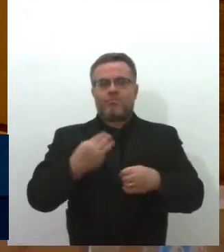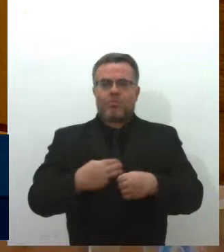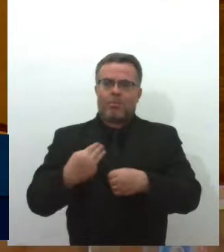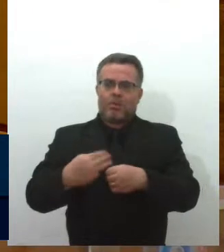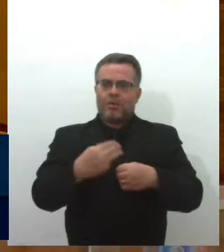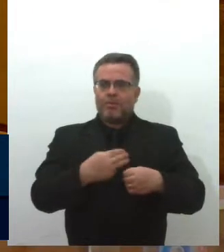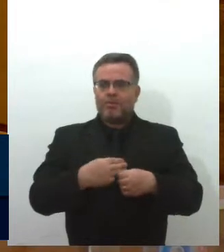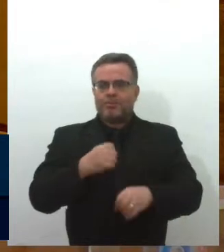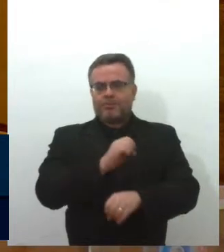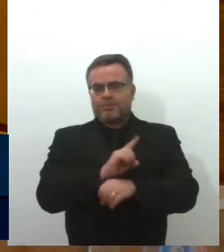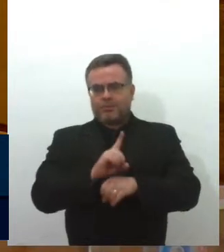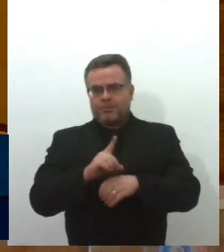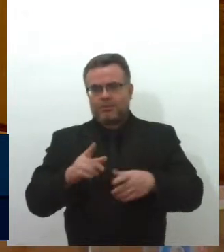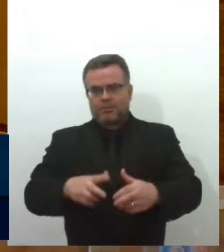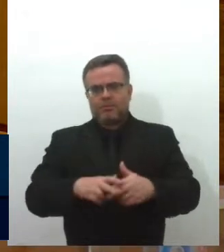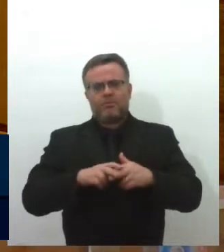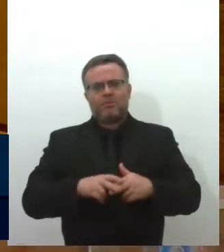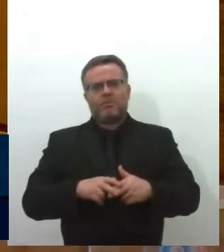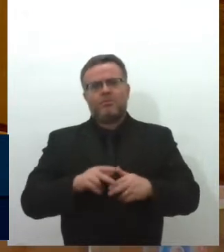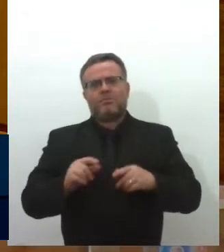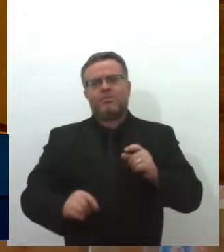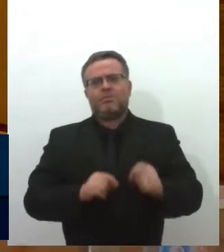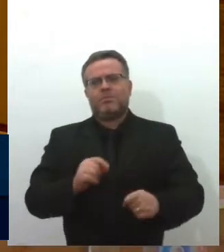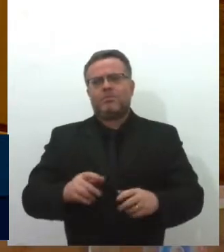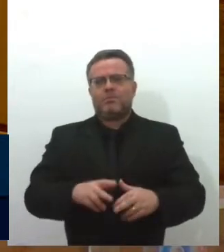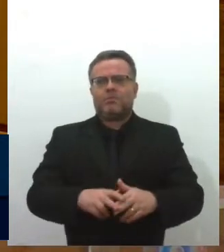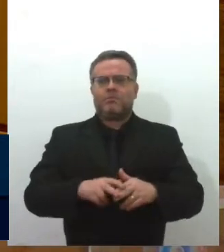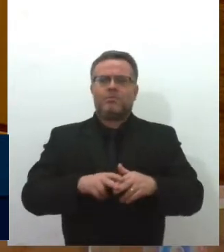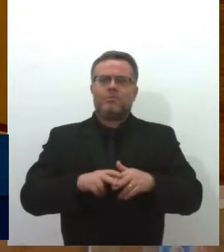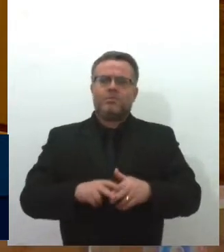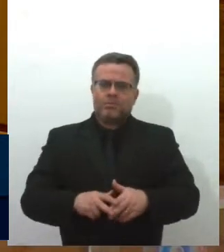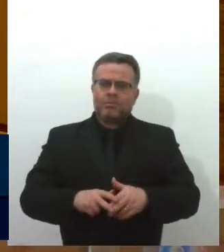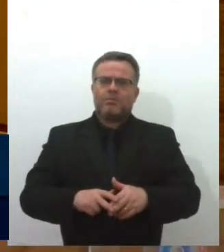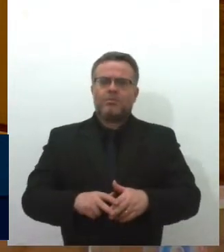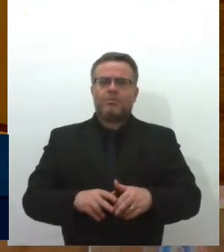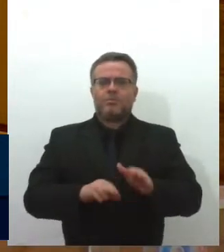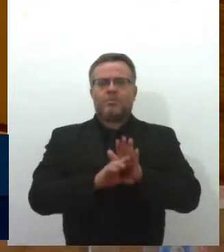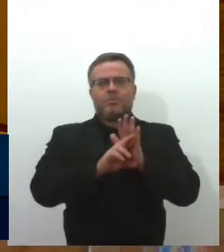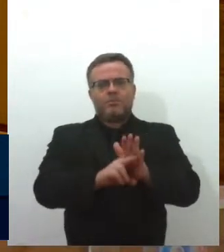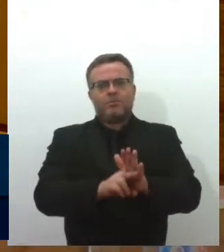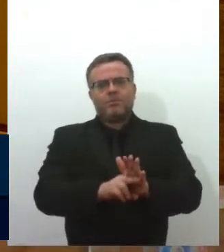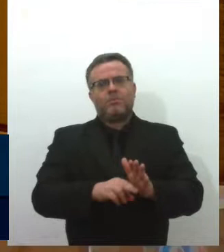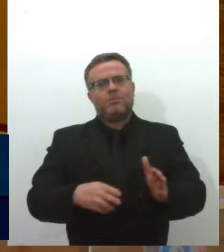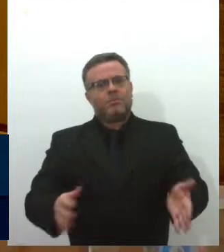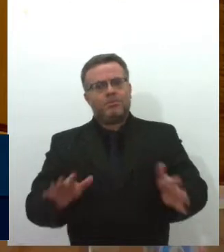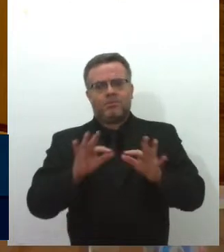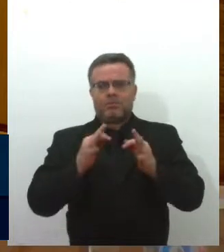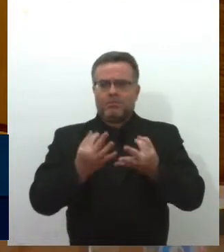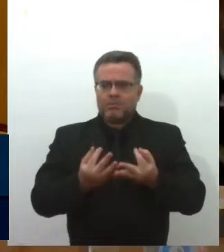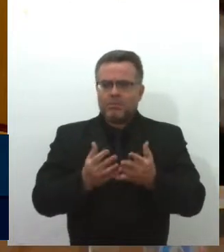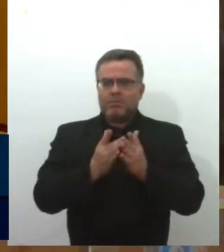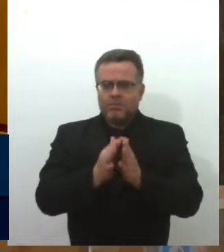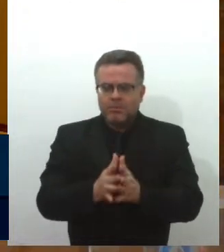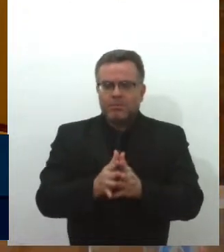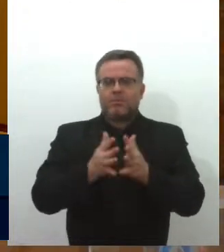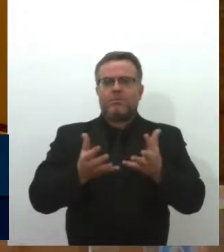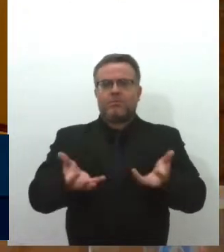Dias. por isso, em nome das famílias dos autistas, quero aqui